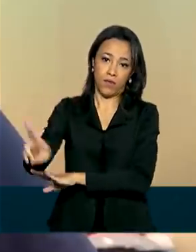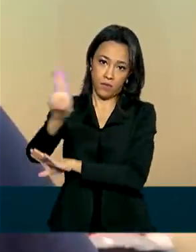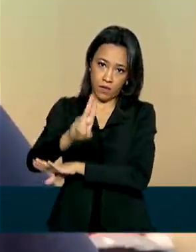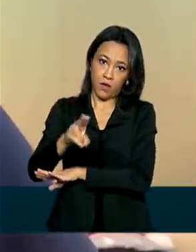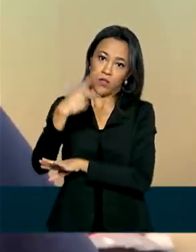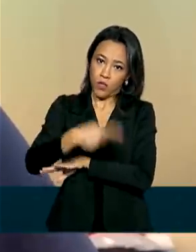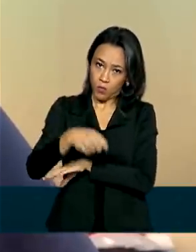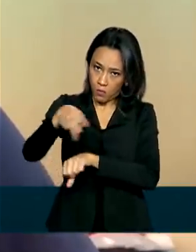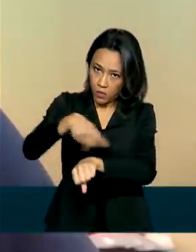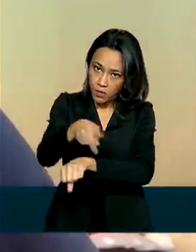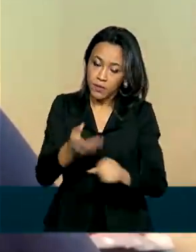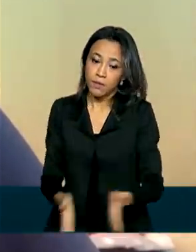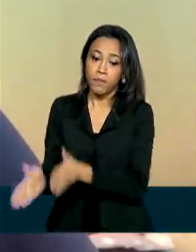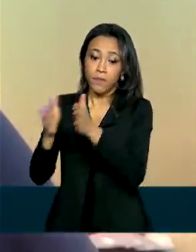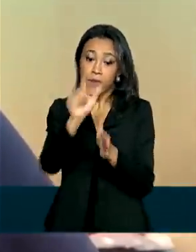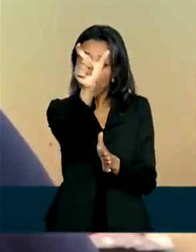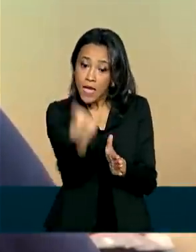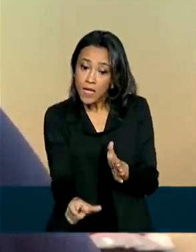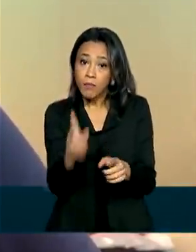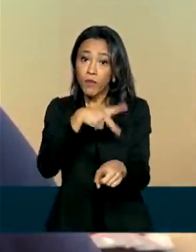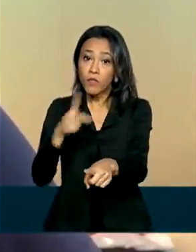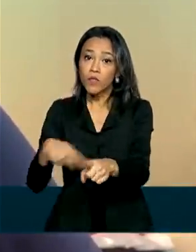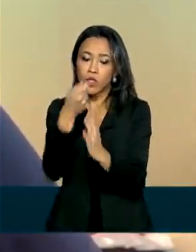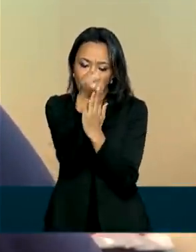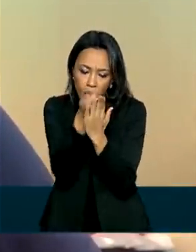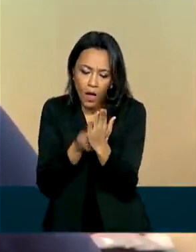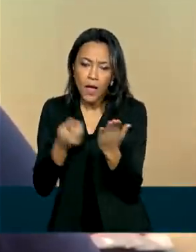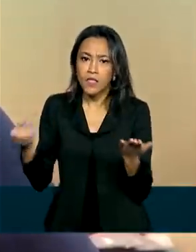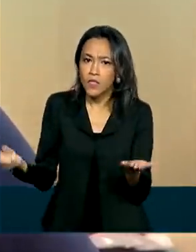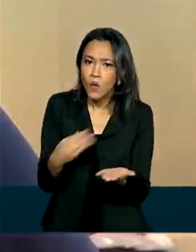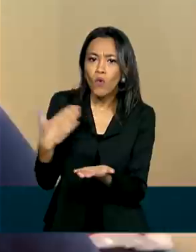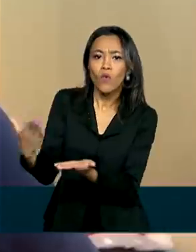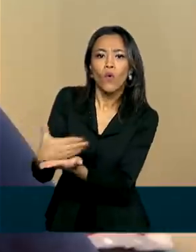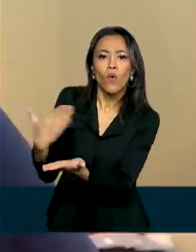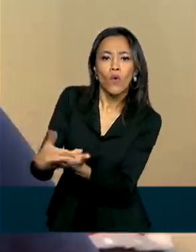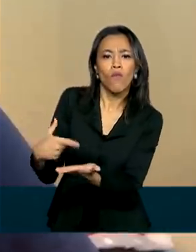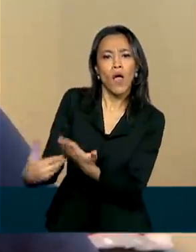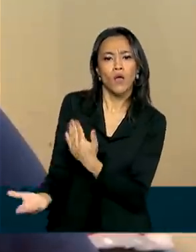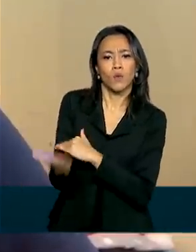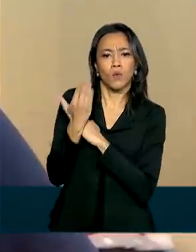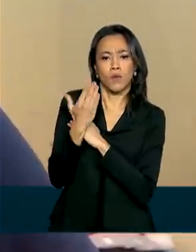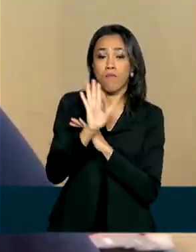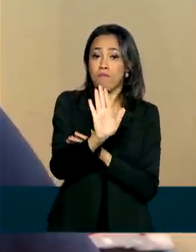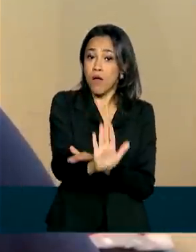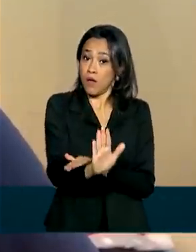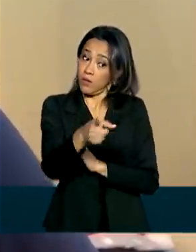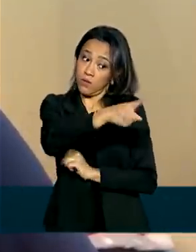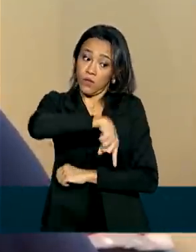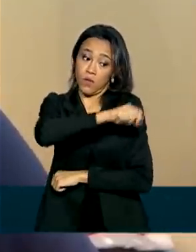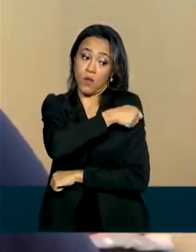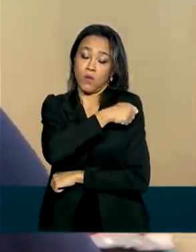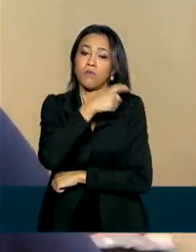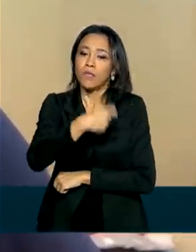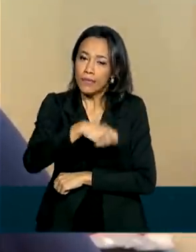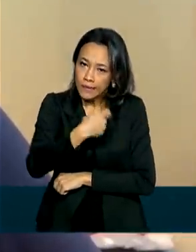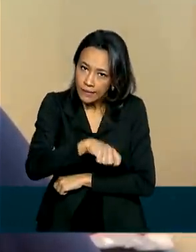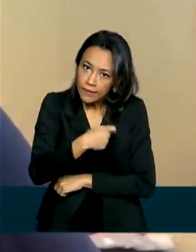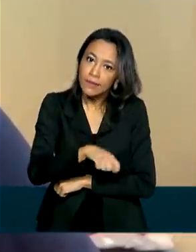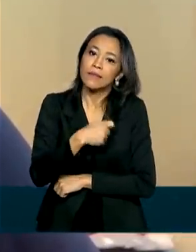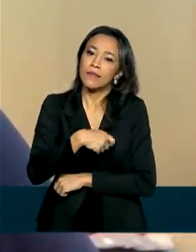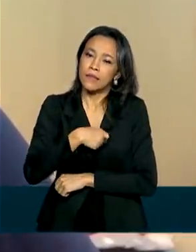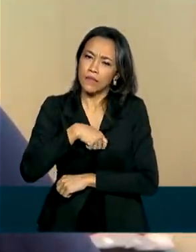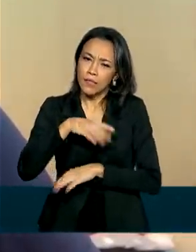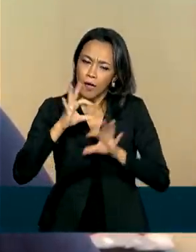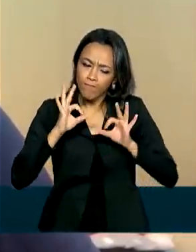professor de redação disse que a nova apostila vai ajudar, mas os alunos precisam estar em dia com o